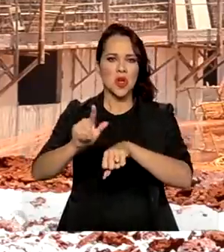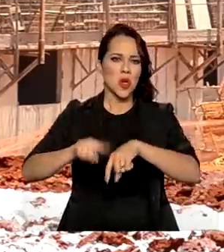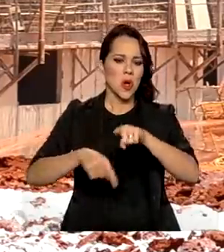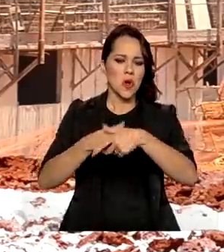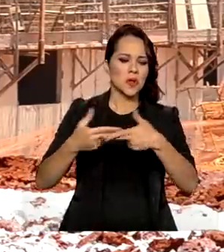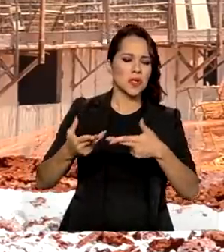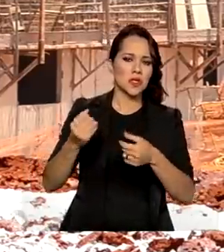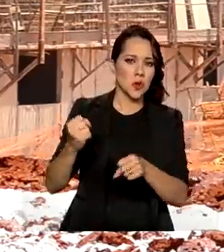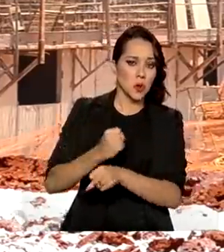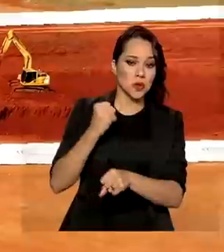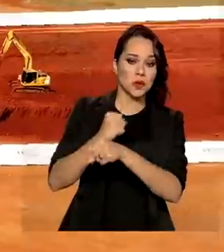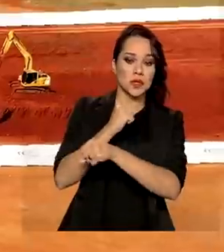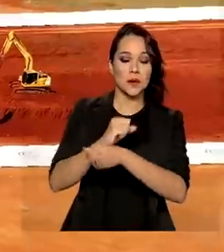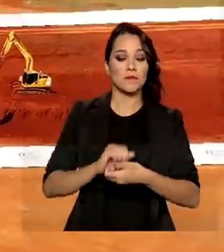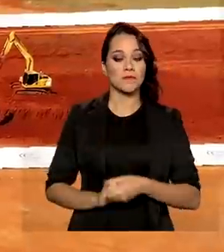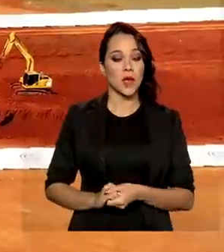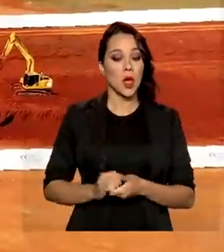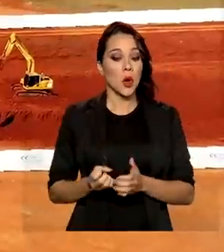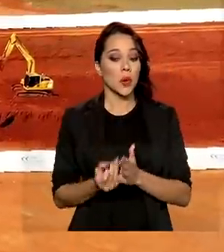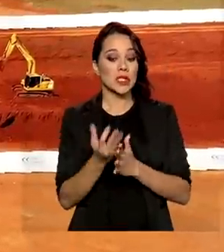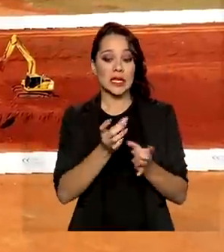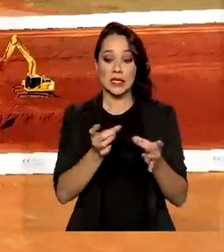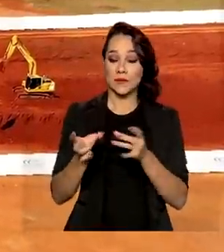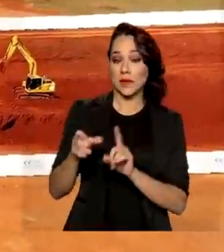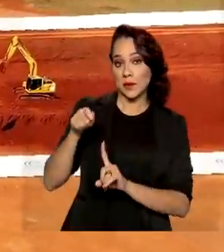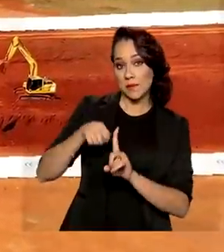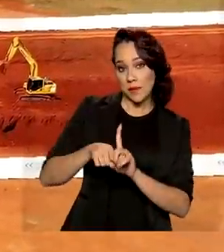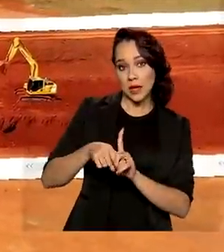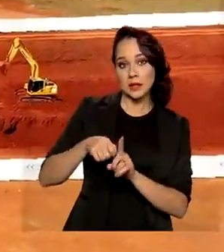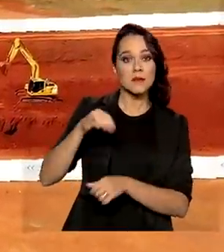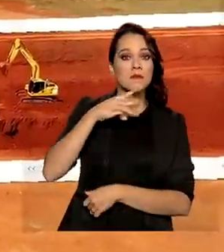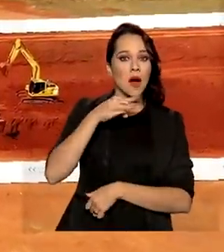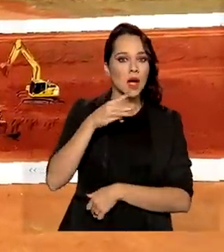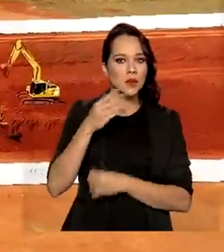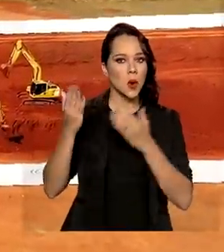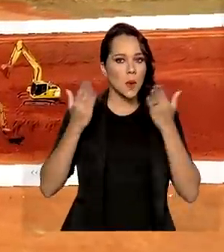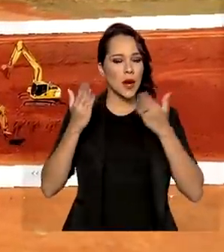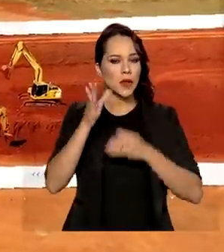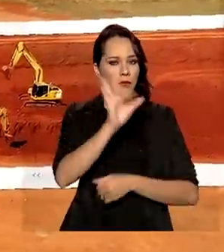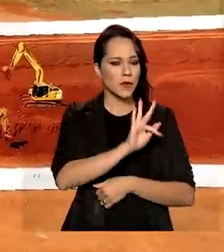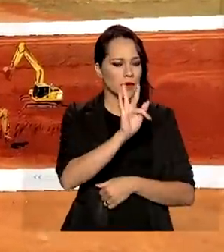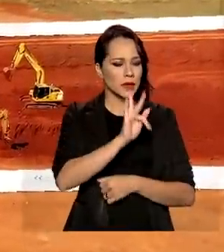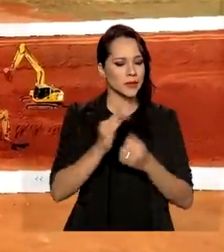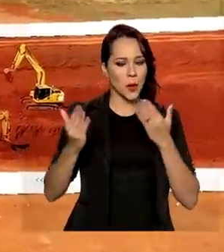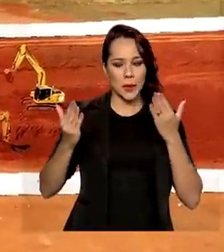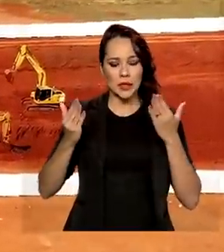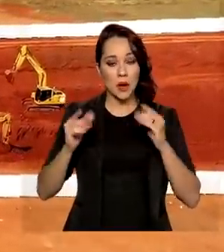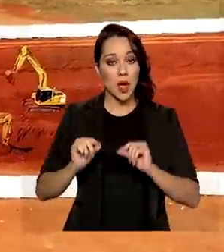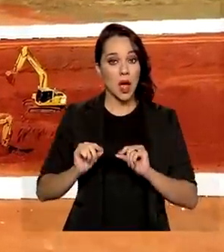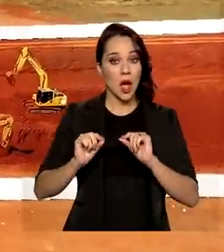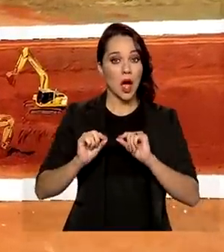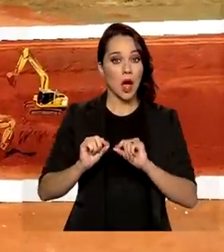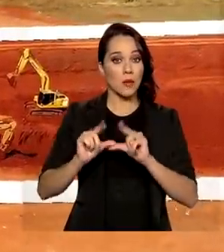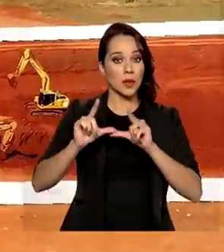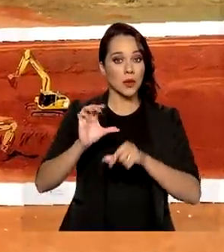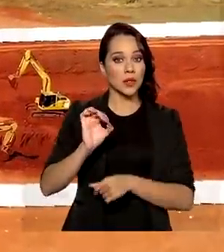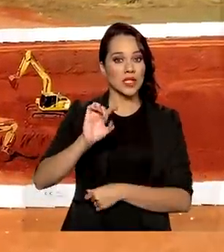de material de construção, o volume de vendas em março deste ano, comparado a fevereiro, aumentou 0